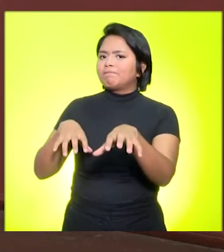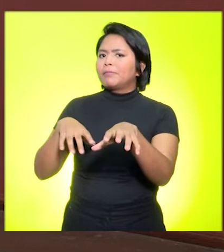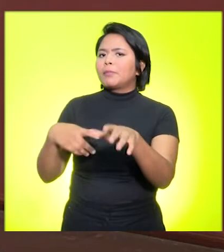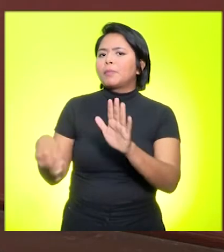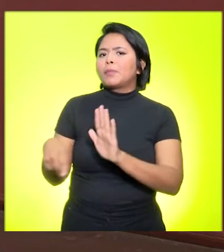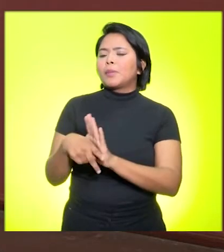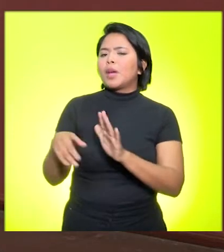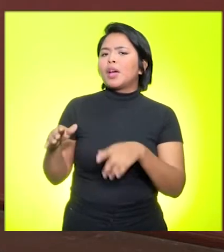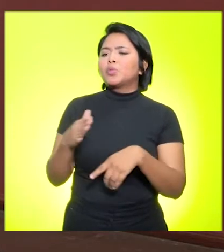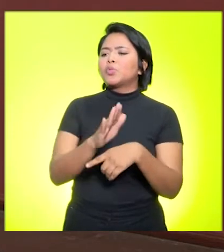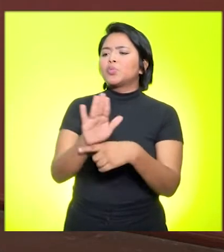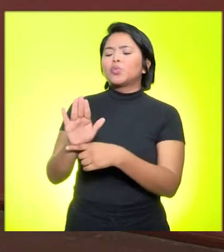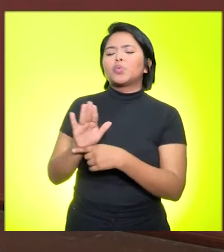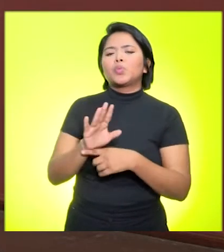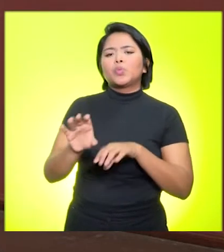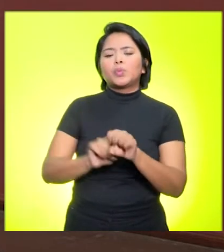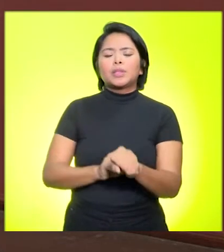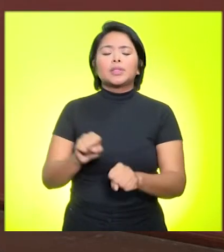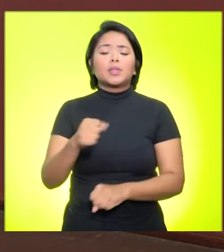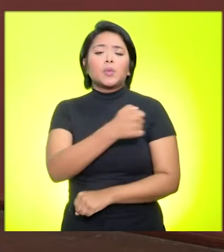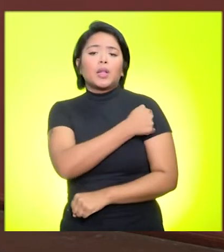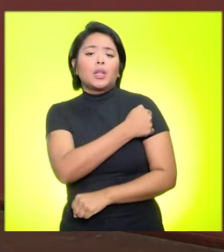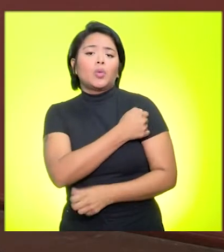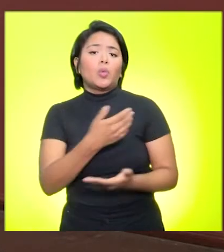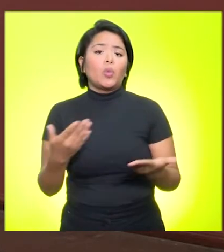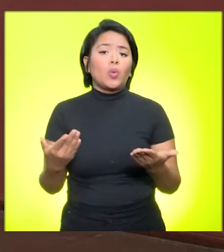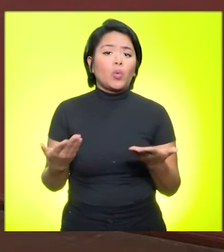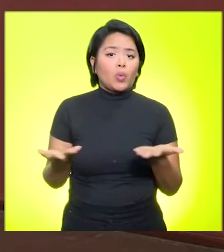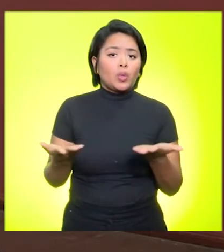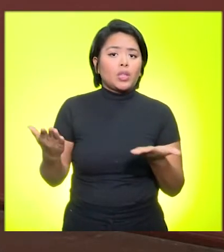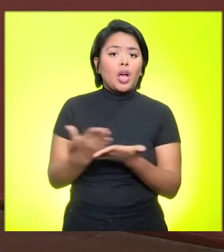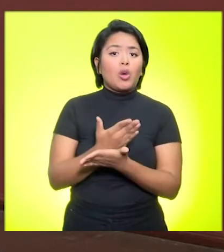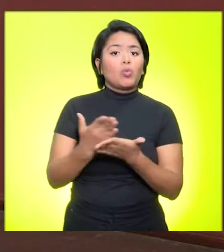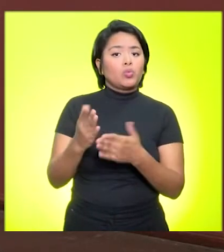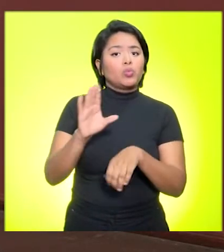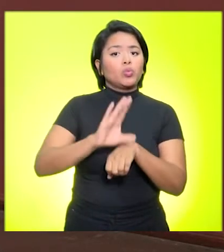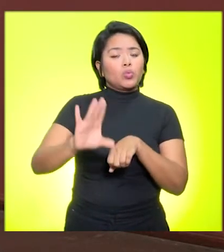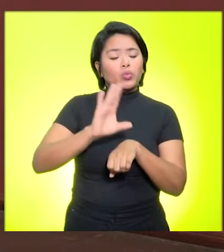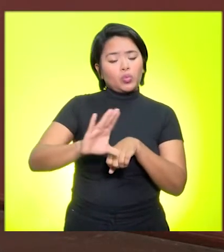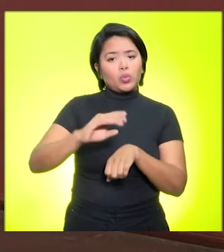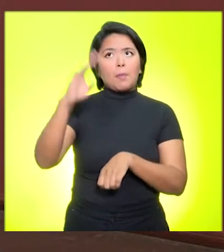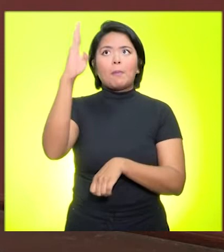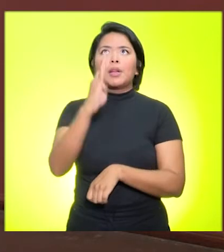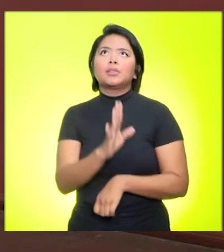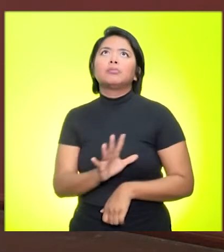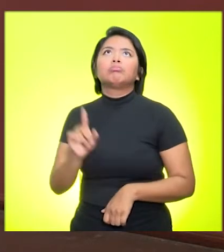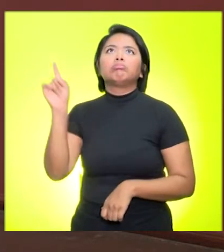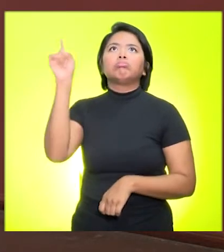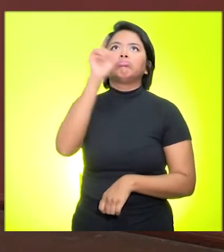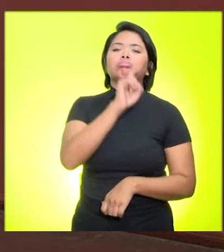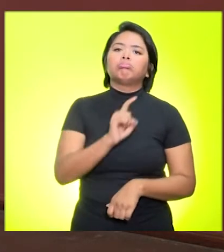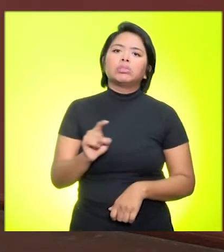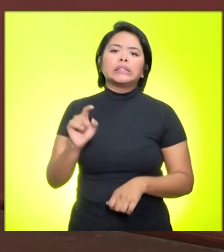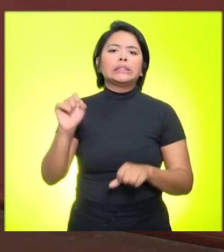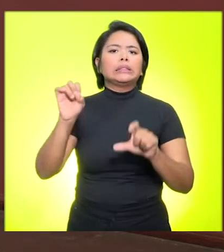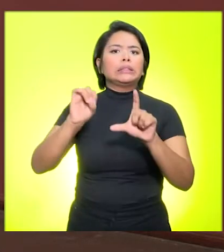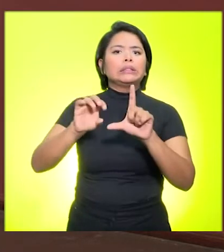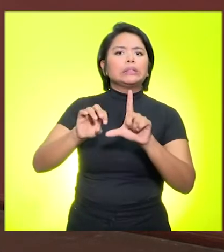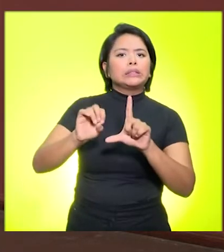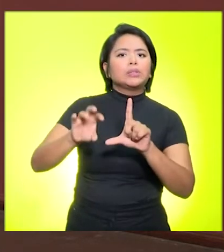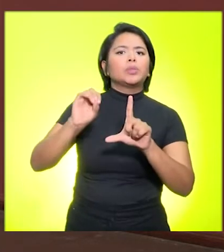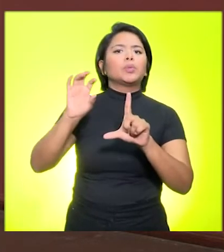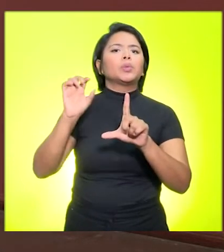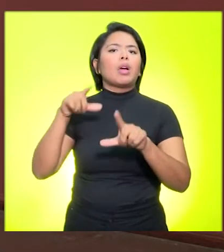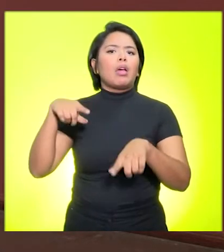alunos. Hoje em dia, em alguns cursos no Brasil, como, por exemplo, as licenciaturas, nós temos mais alunos matriculados no EAD